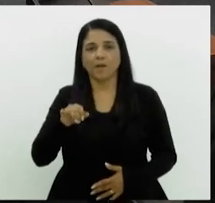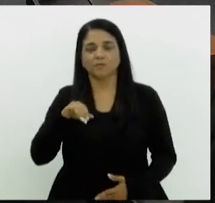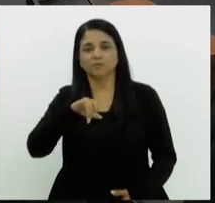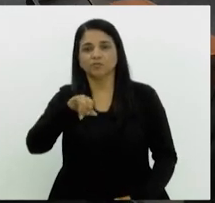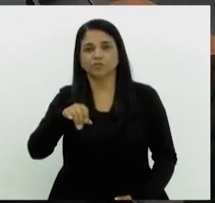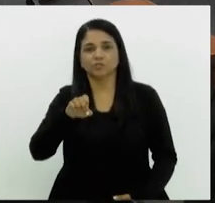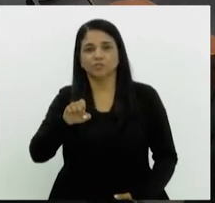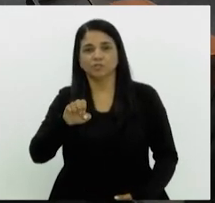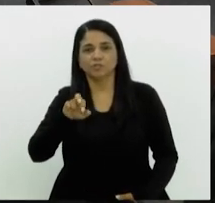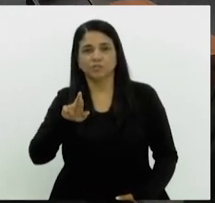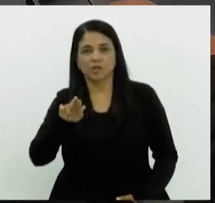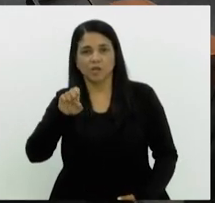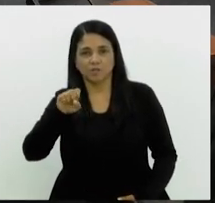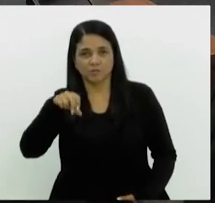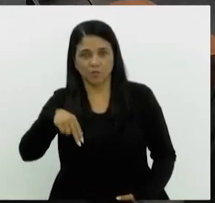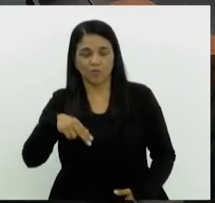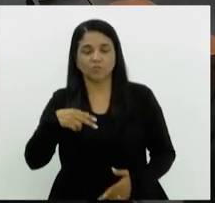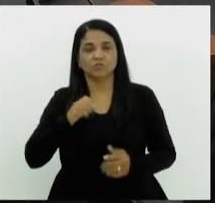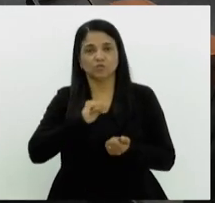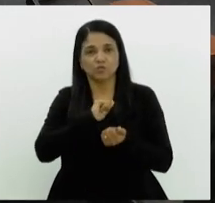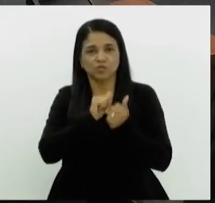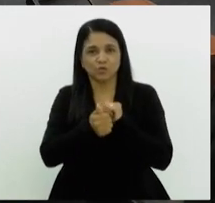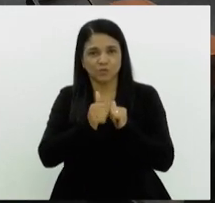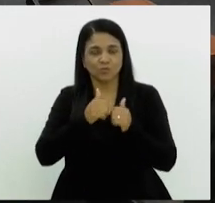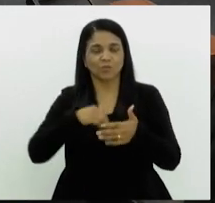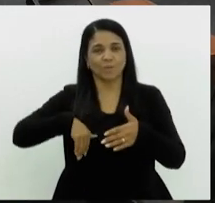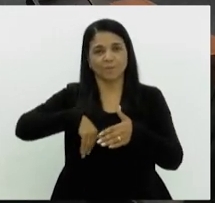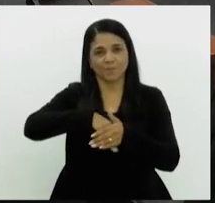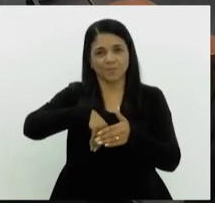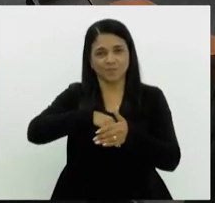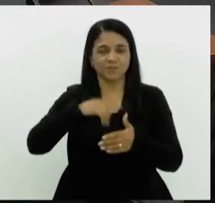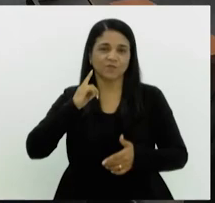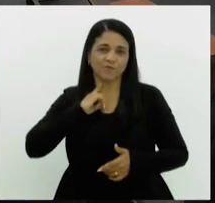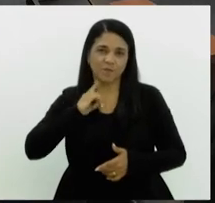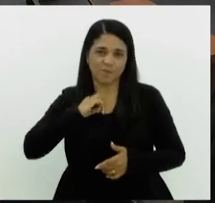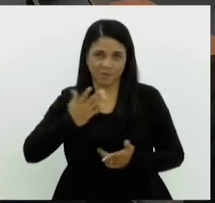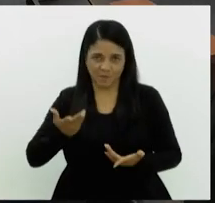Estou nos visitando aqui. Obrigado pela sua presença, Marcão.